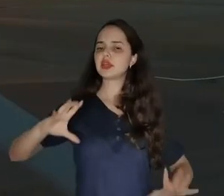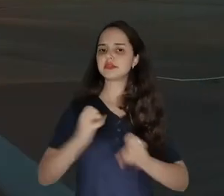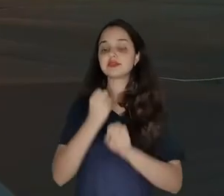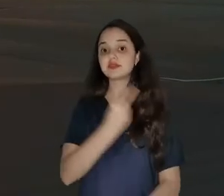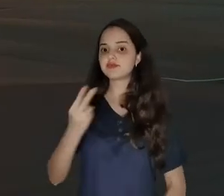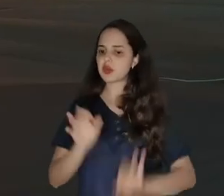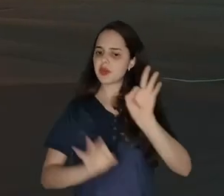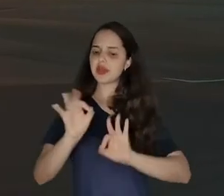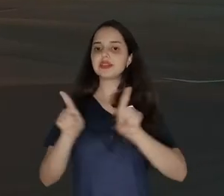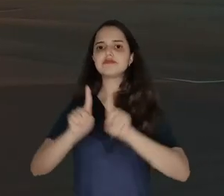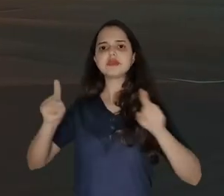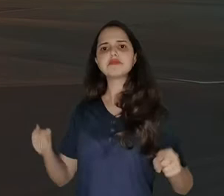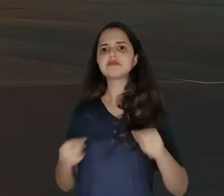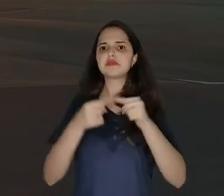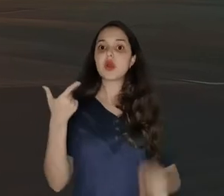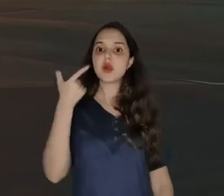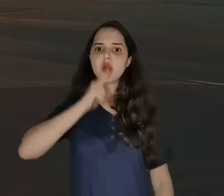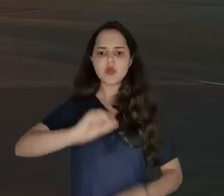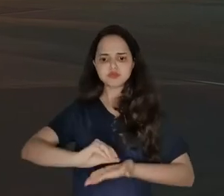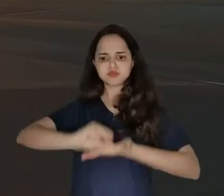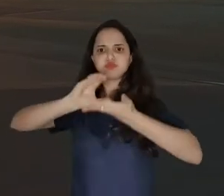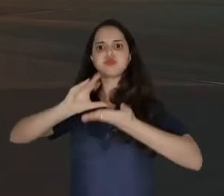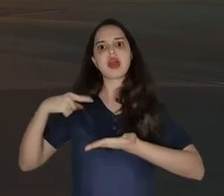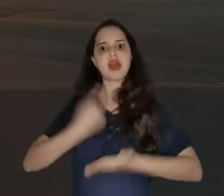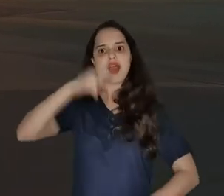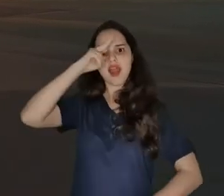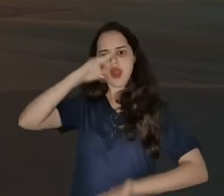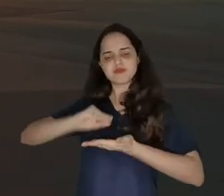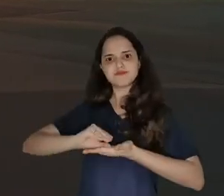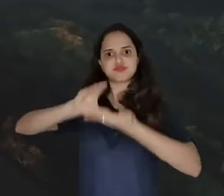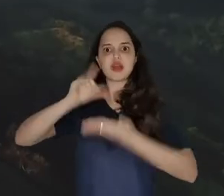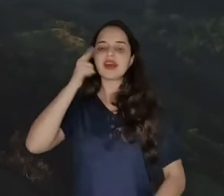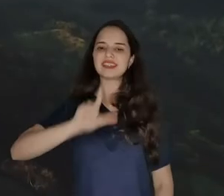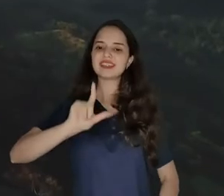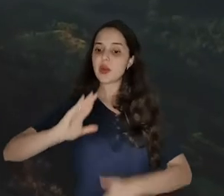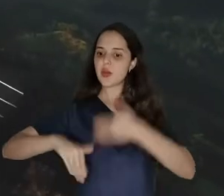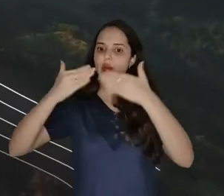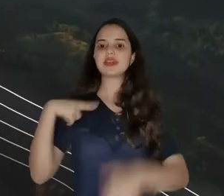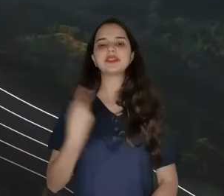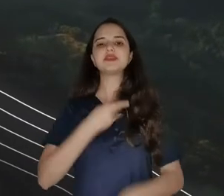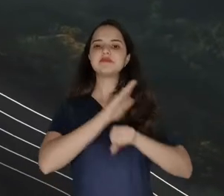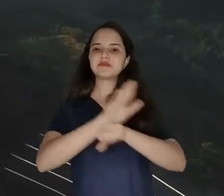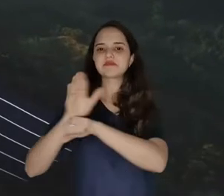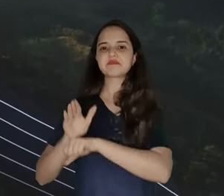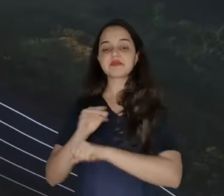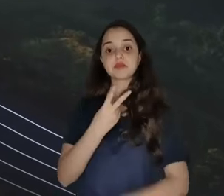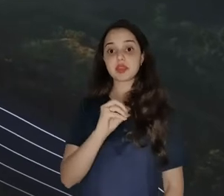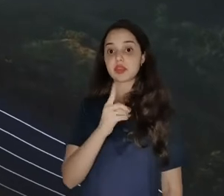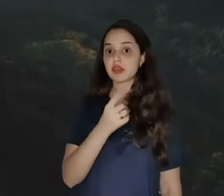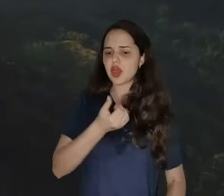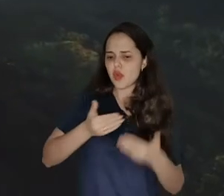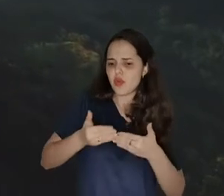22 operações e atingindo o maior volume anual da nossa história. Com esse avanço, contribuímos desde